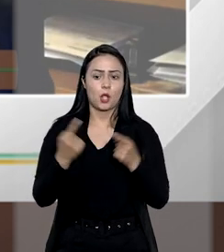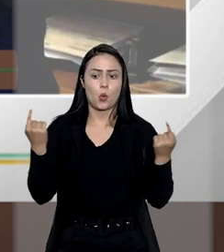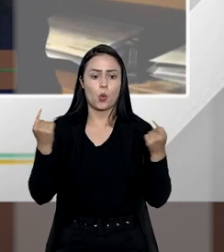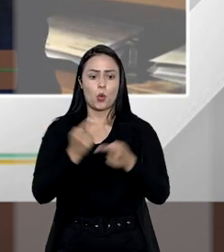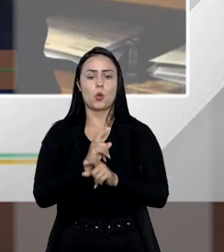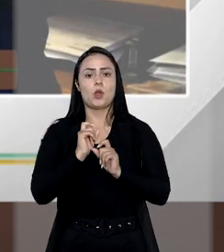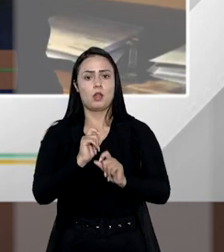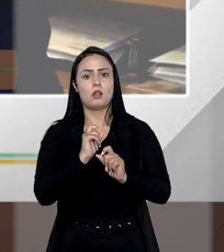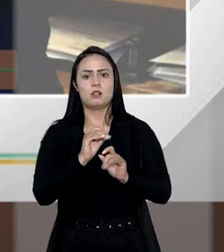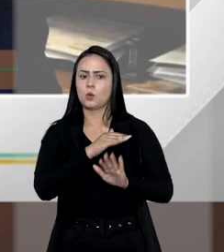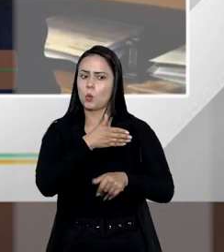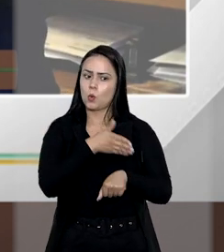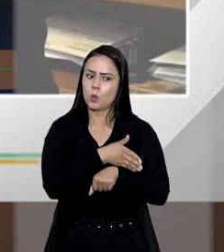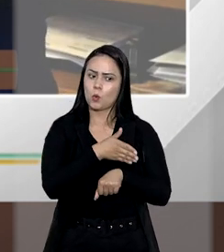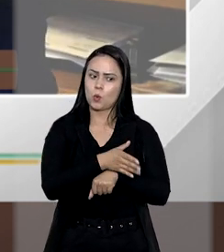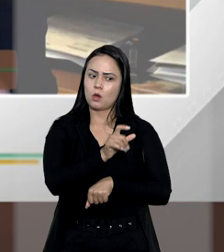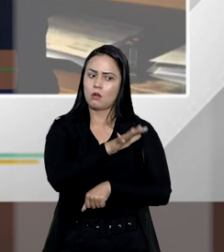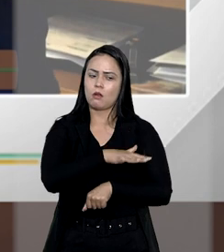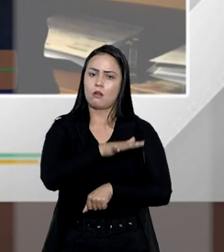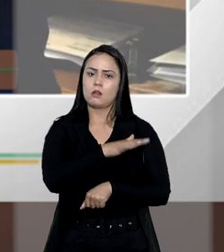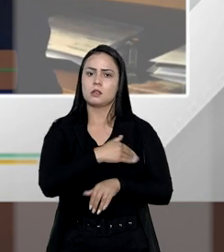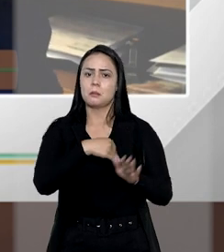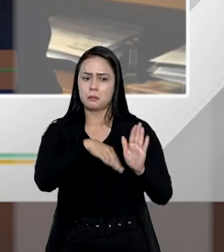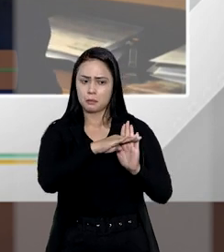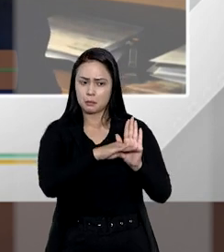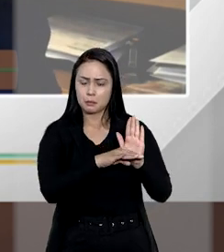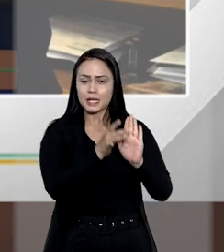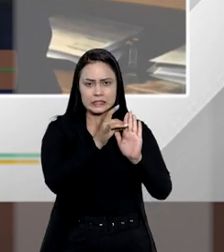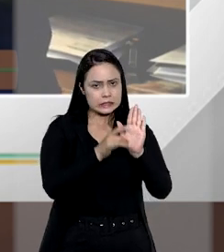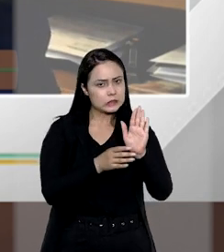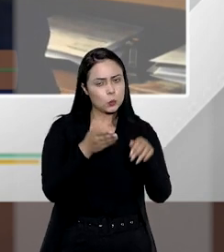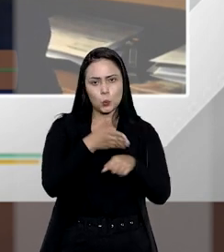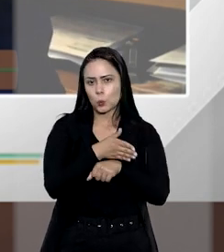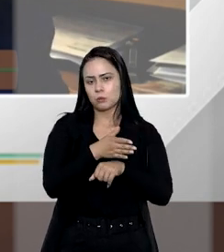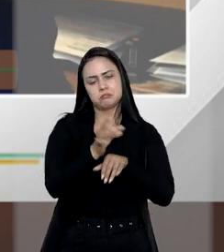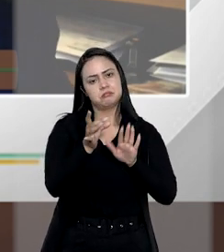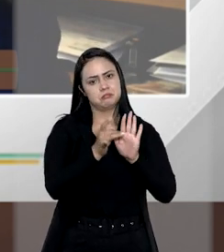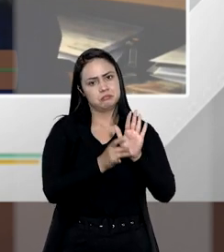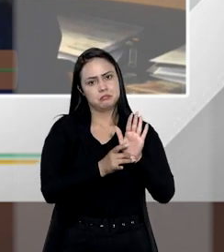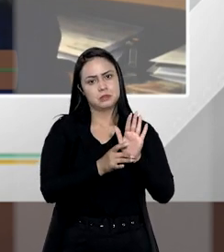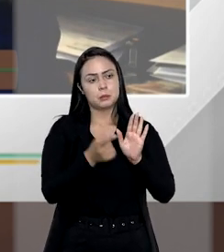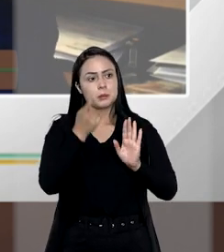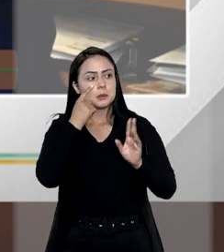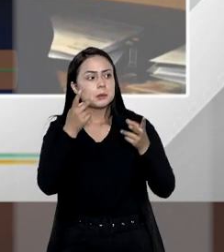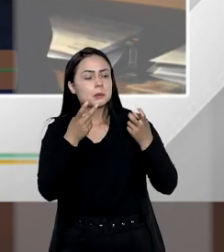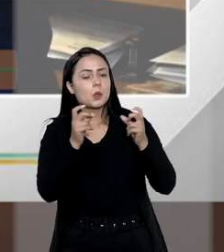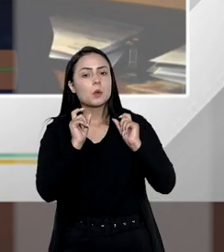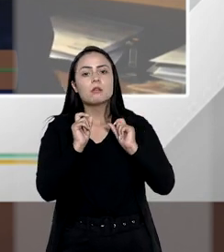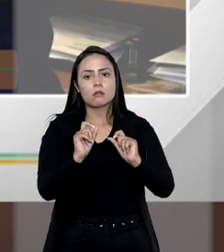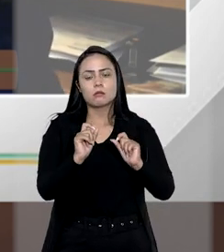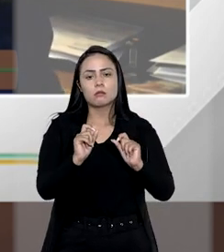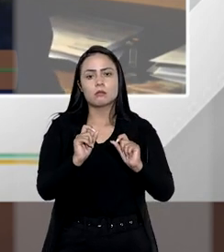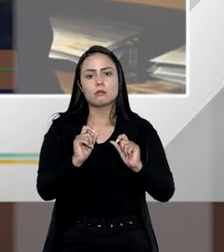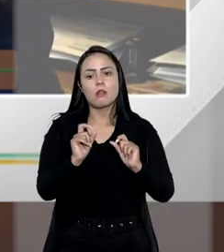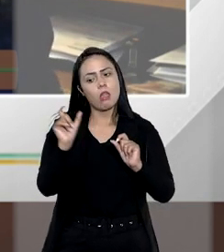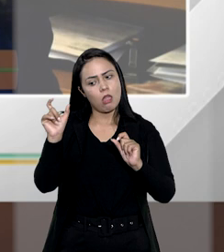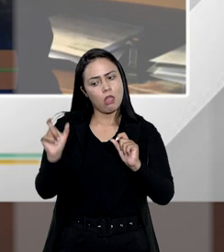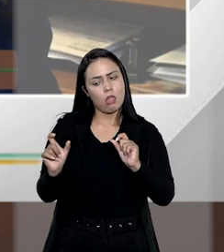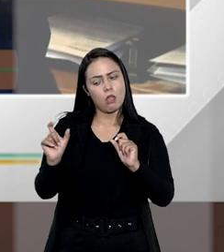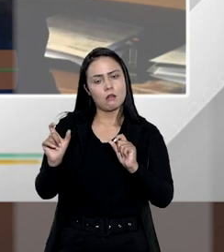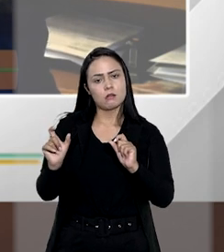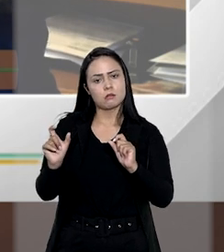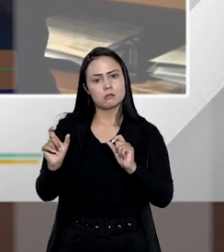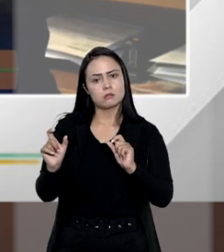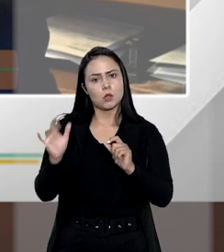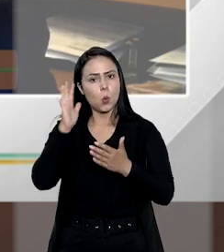contra ele não ingressaria essa prescrição, não se aplicaria a prescrição. No meu ponto de vista é que esta